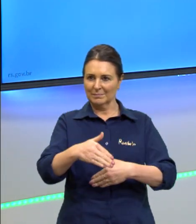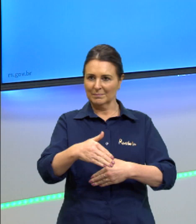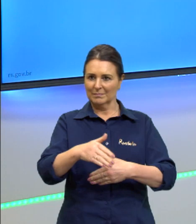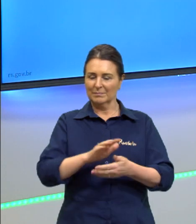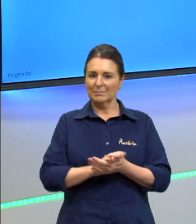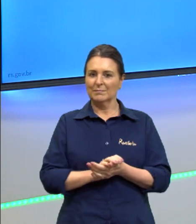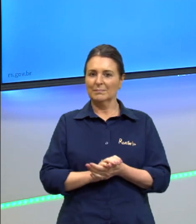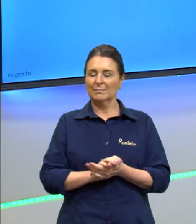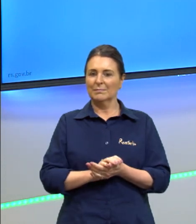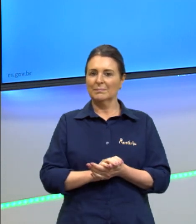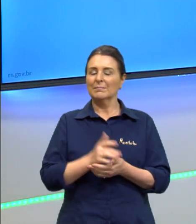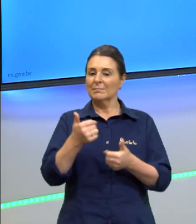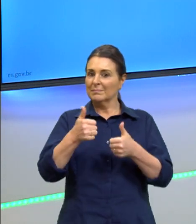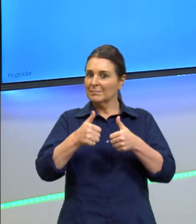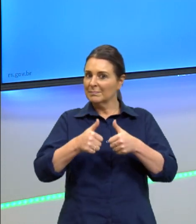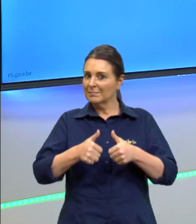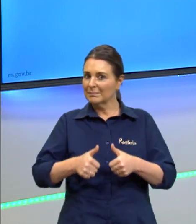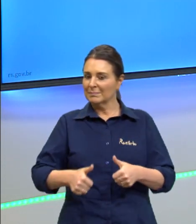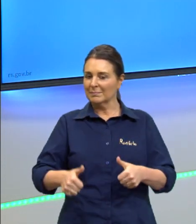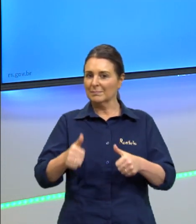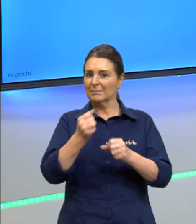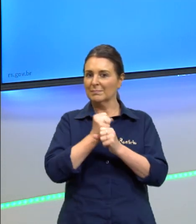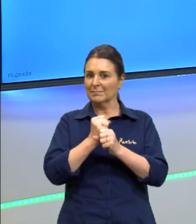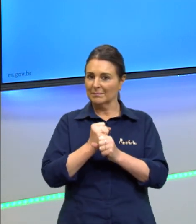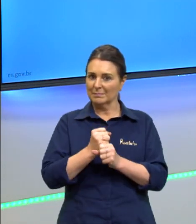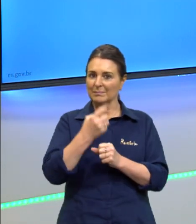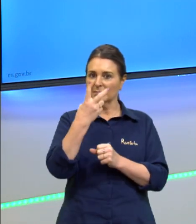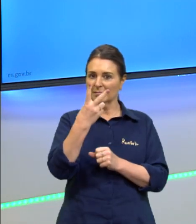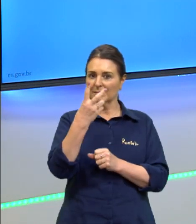Nós estamos no Enem de 2017.